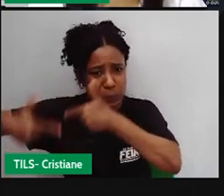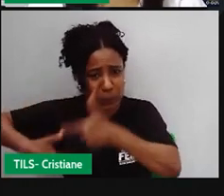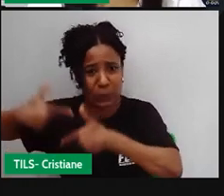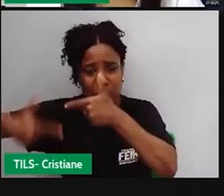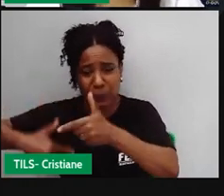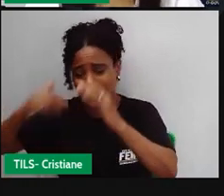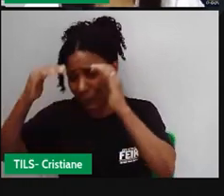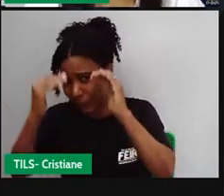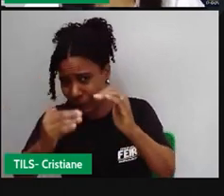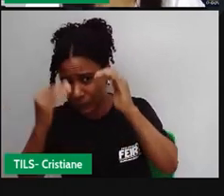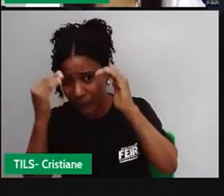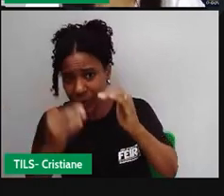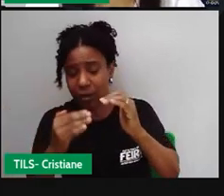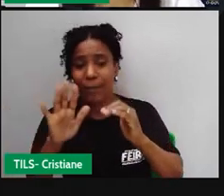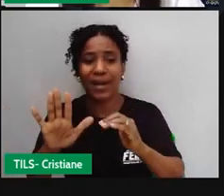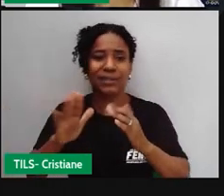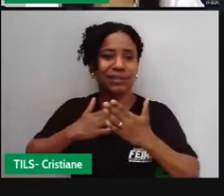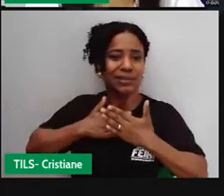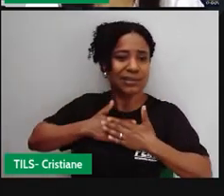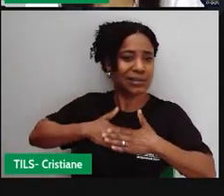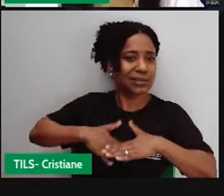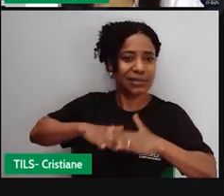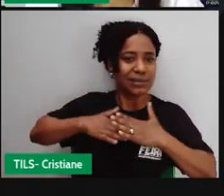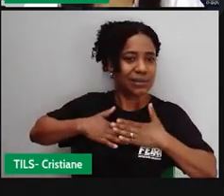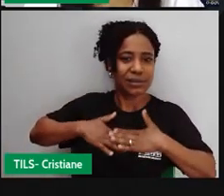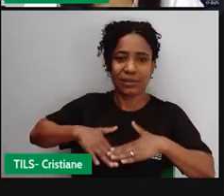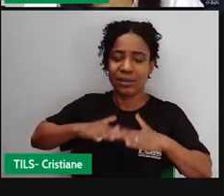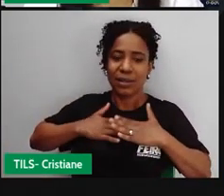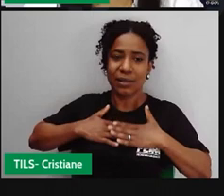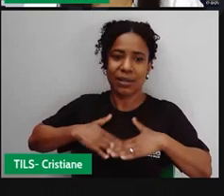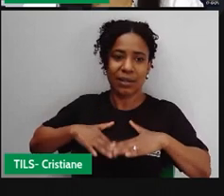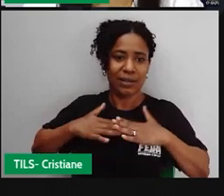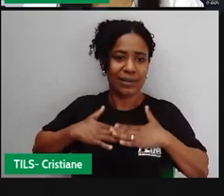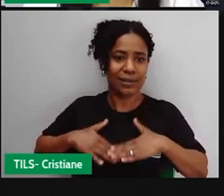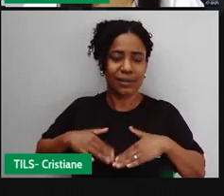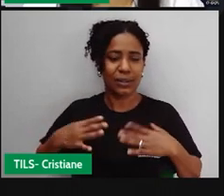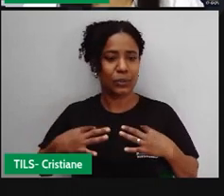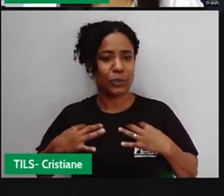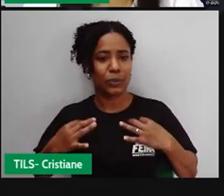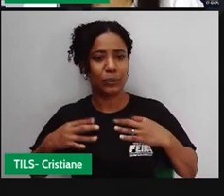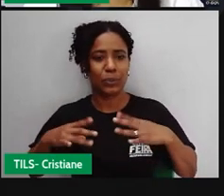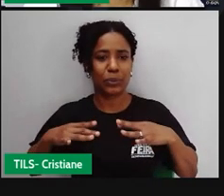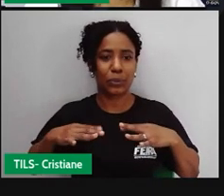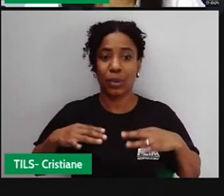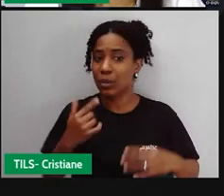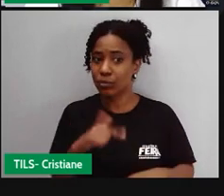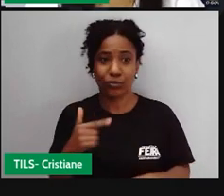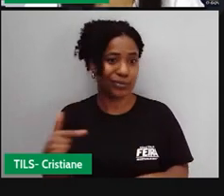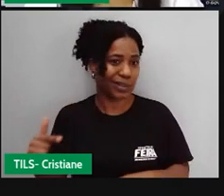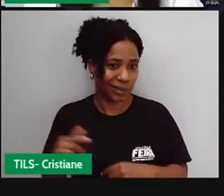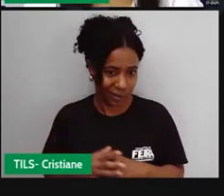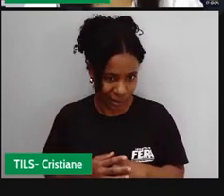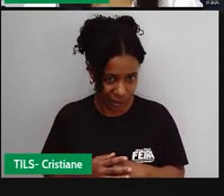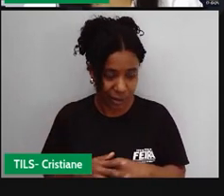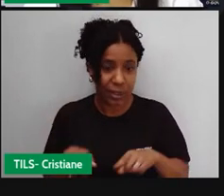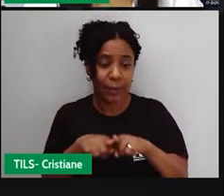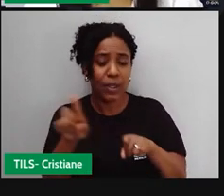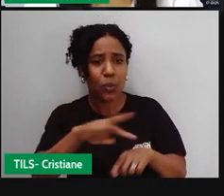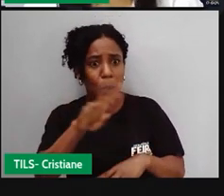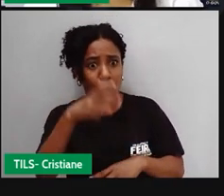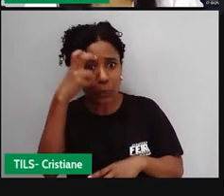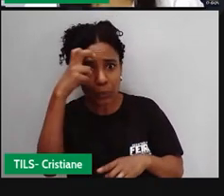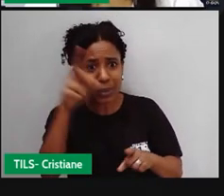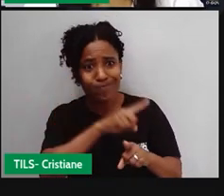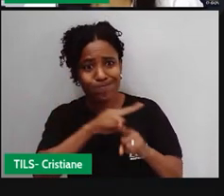ação do trabalhar. Mas, eles também eram impedidos de praticar os seus cultos religiosos, né? De fazer